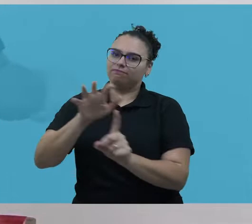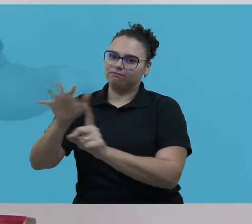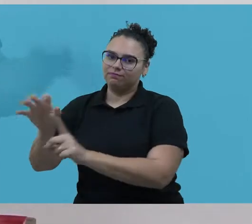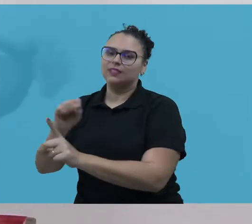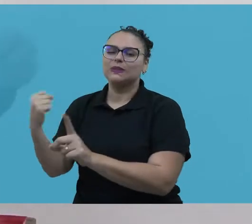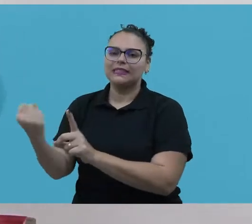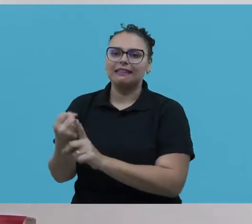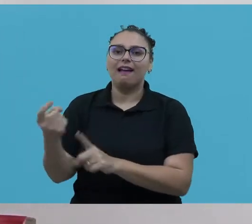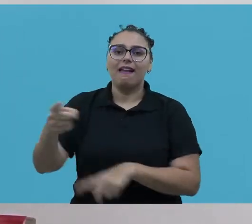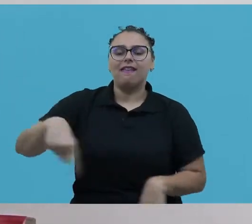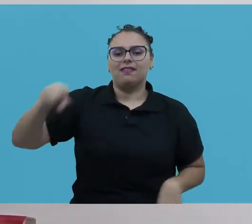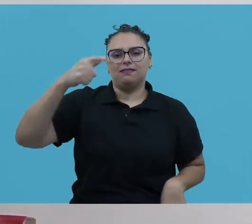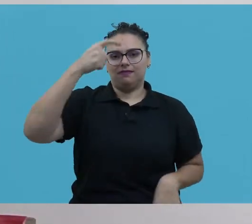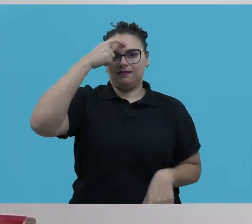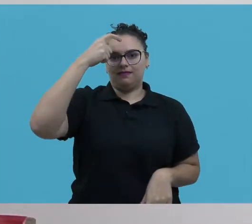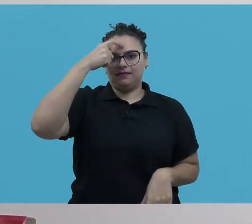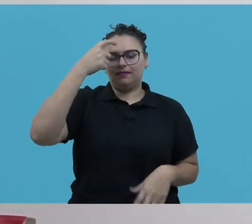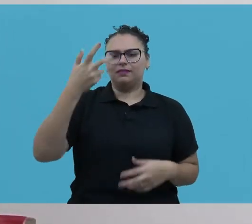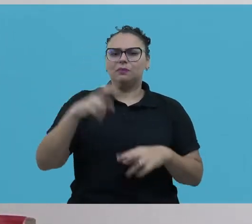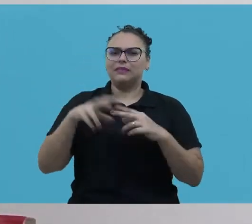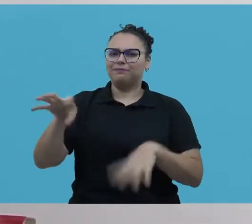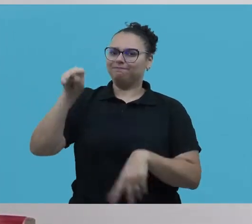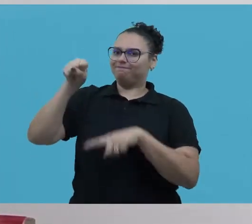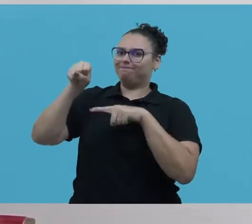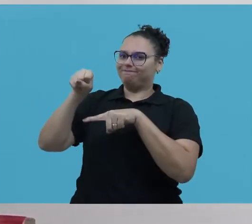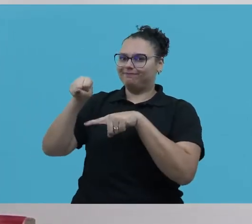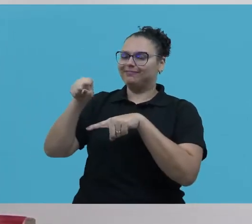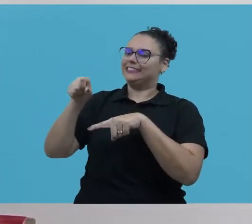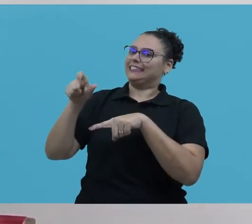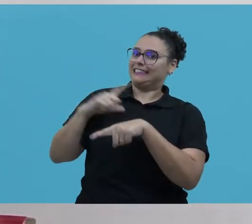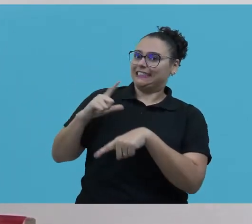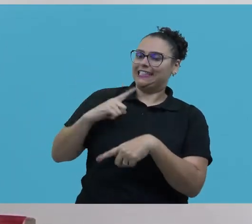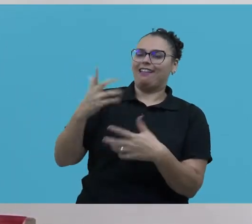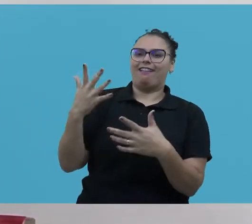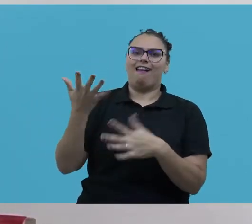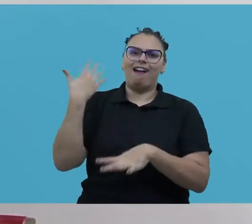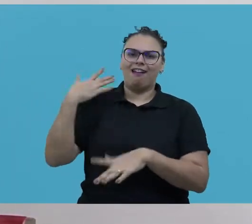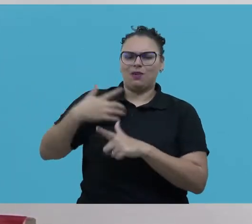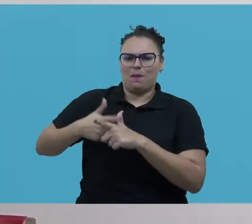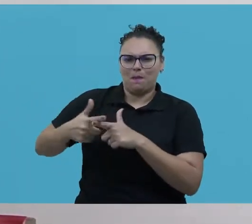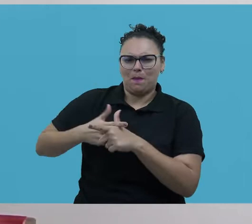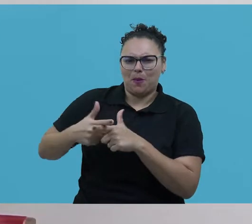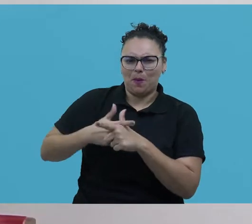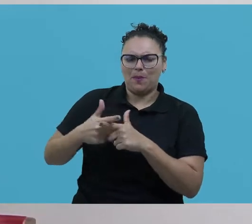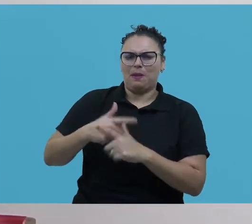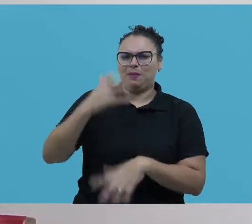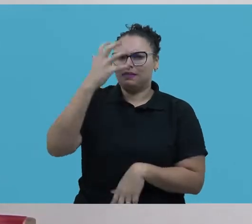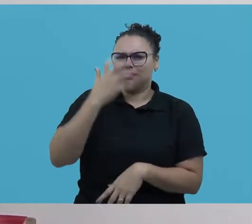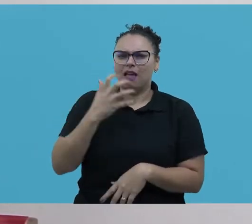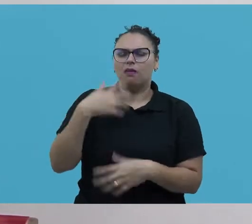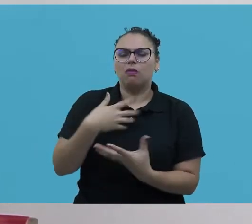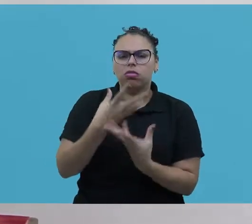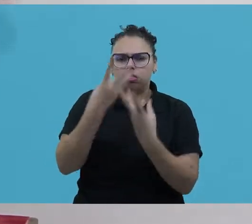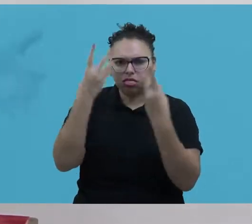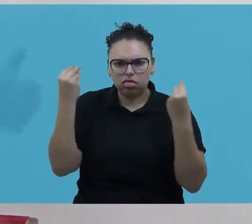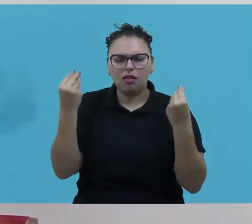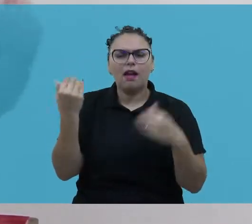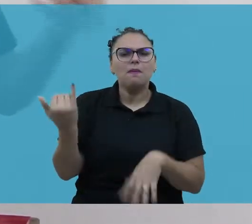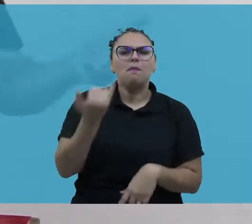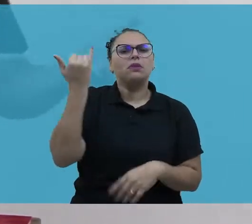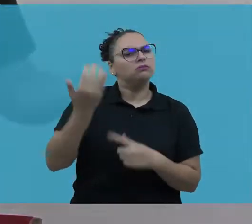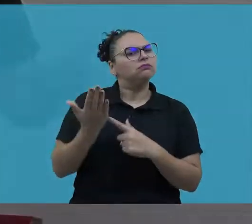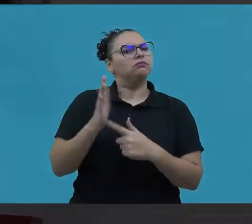na sociedade de conscientização. Então eu trago essa ideia de que um problema que era muito sério e está esquecido é